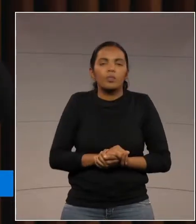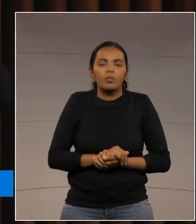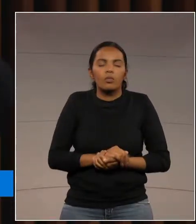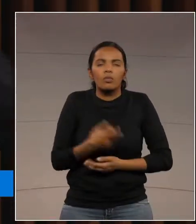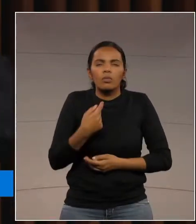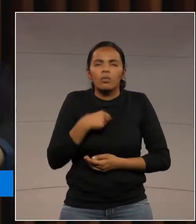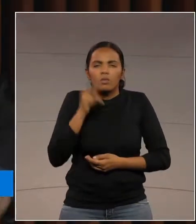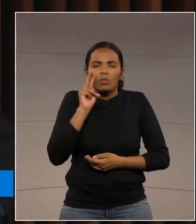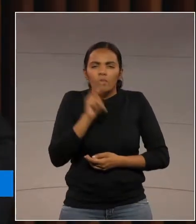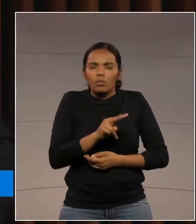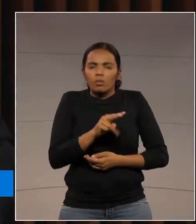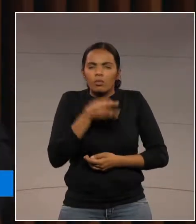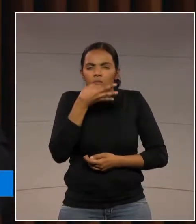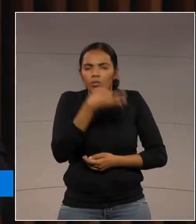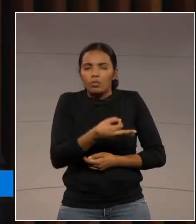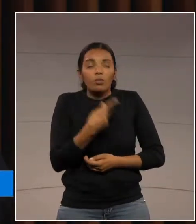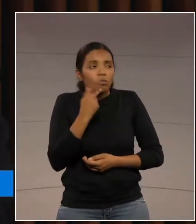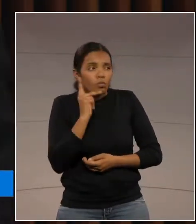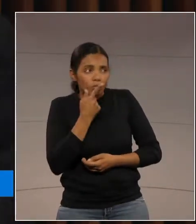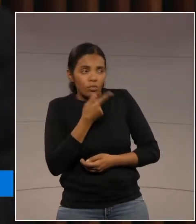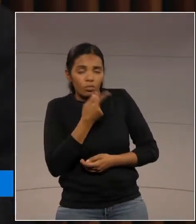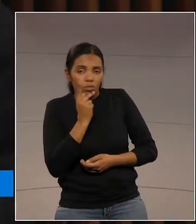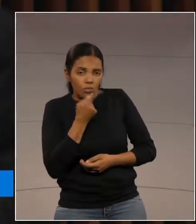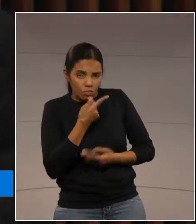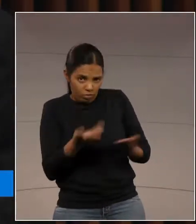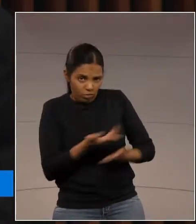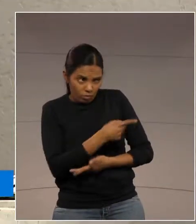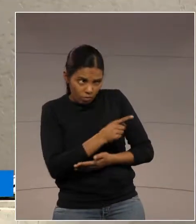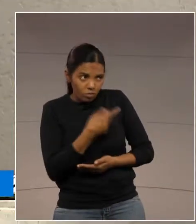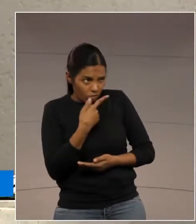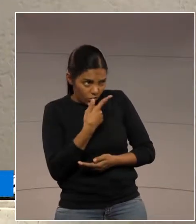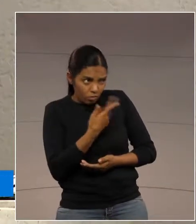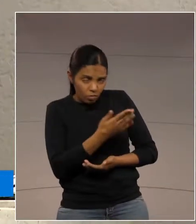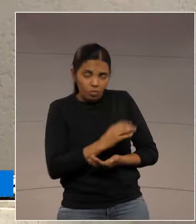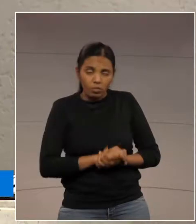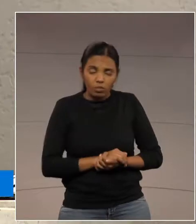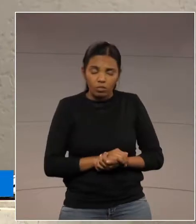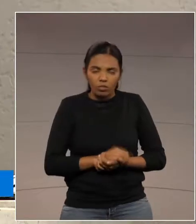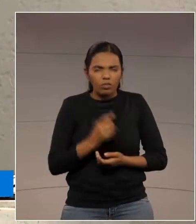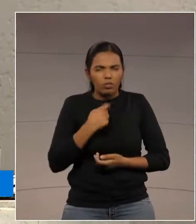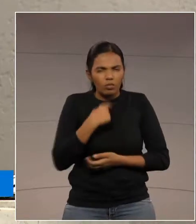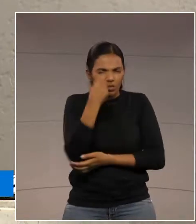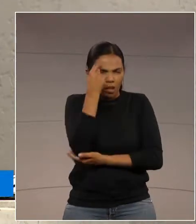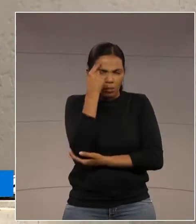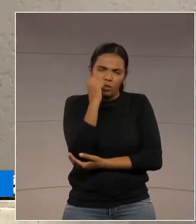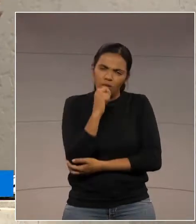e ouvi o argumento do deputado Homero, viu, deputado Homero? Sobre assim, eu fiquei pensando,